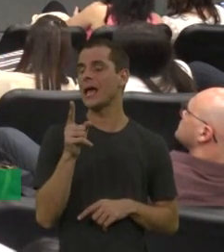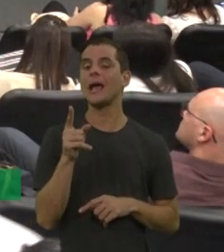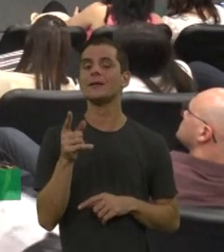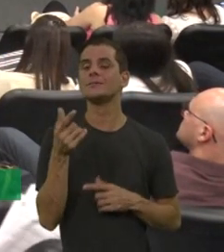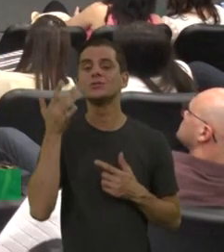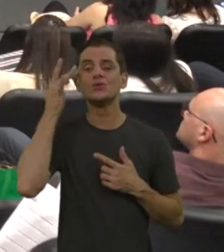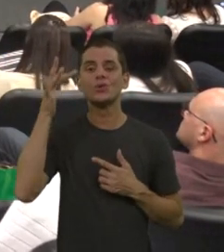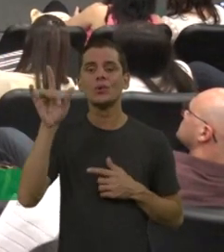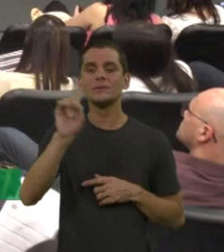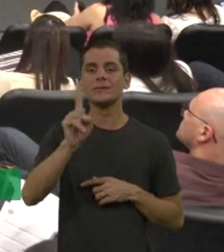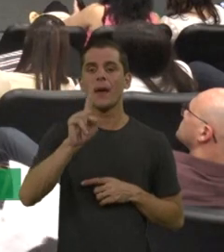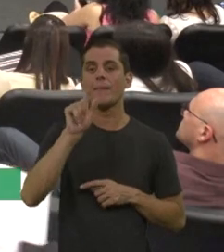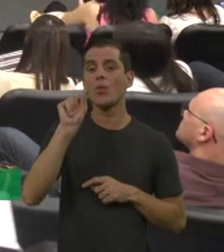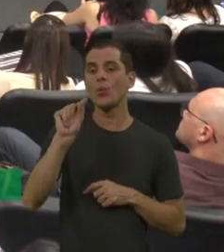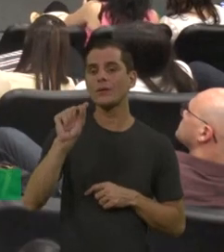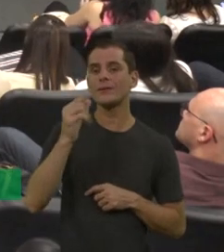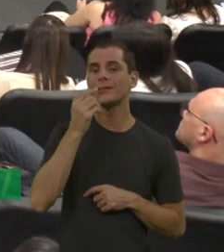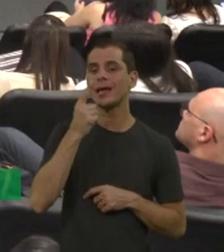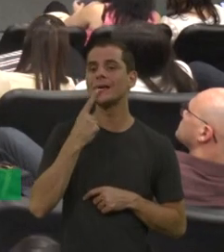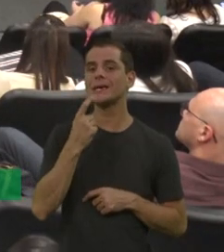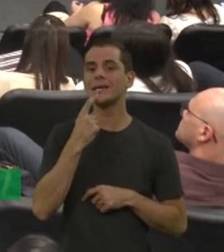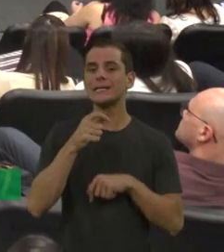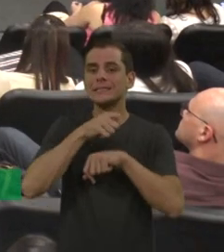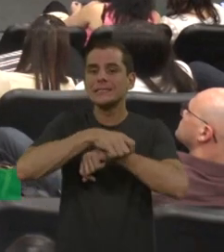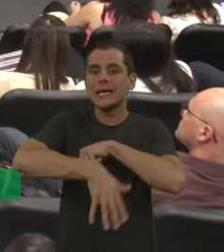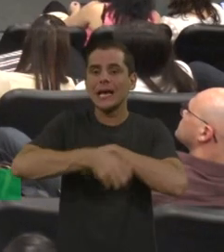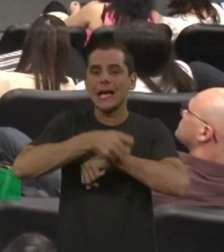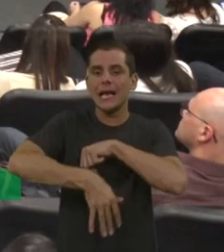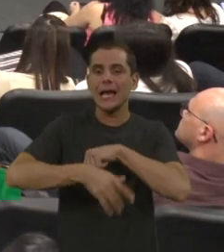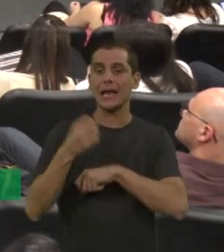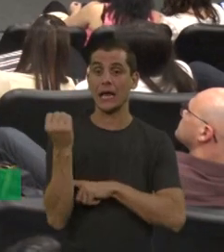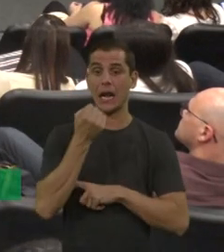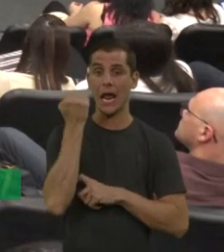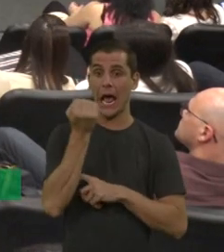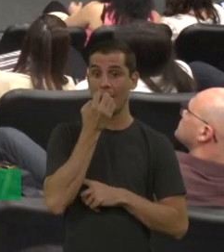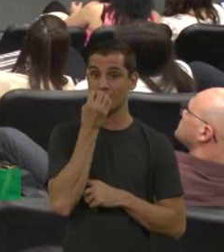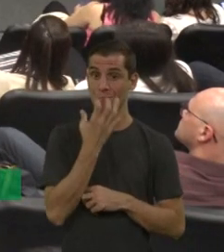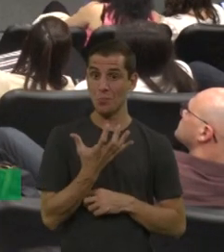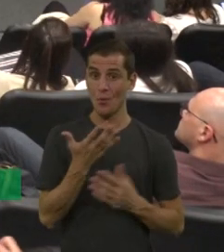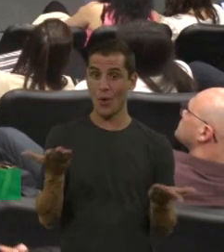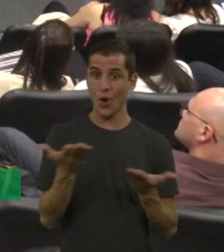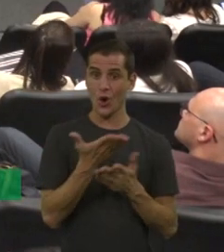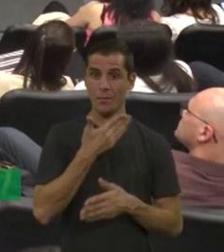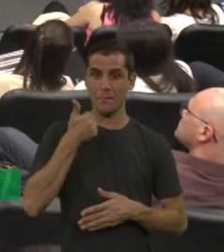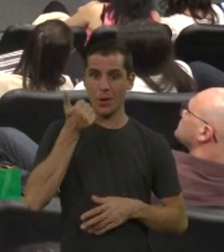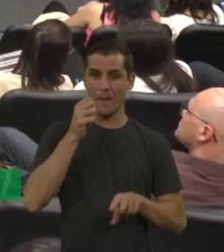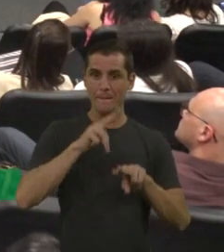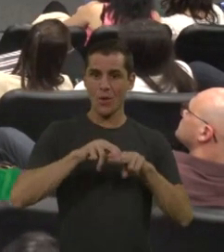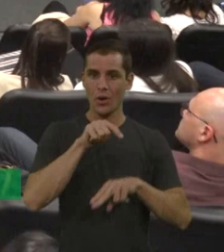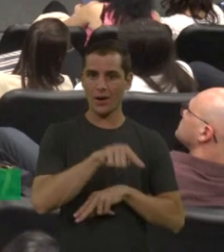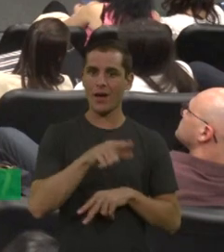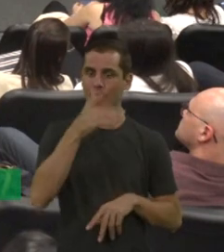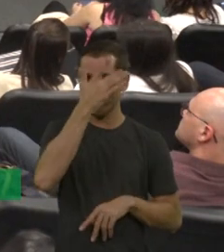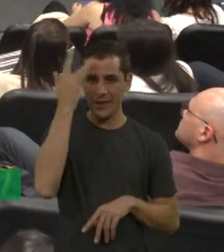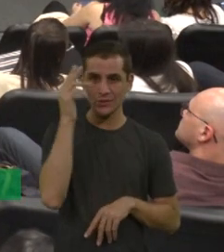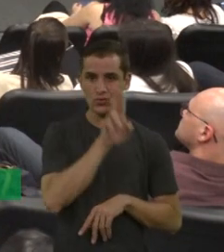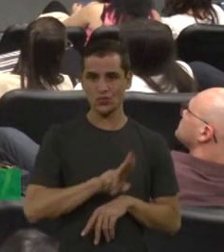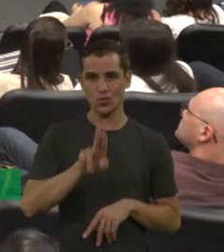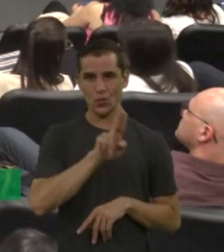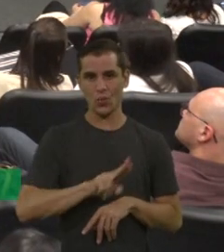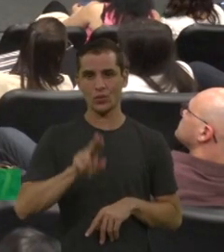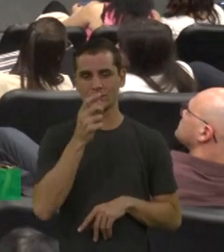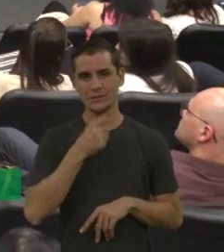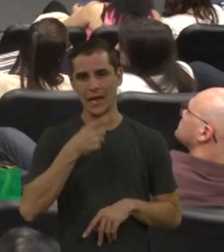sangrava. Então, gente tem muita perda de adesão. Então, por isso que a equipe, inclusive com psicóloga, foca muito